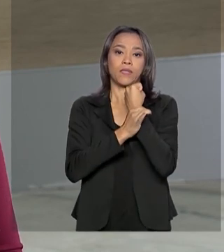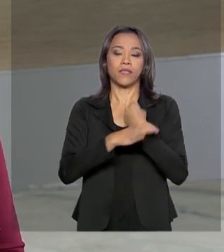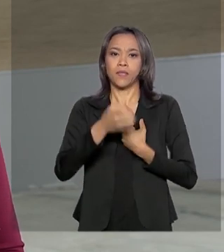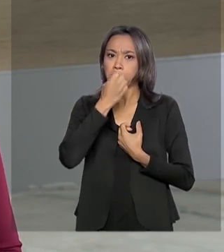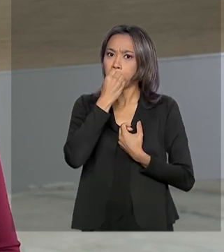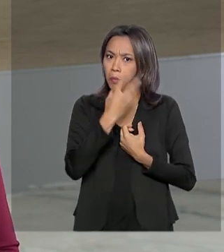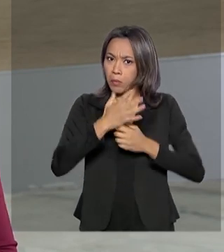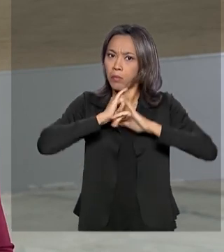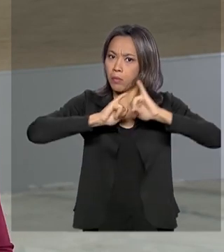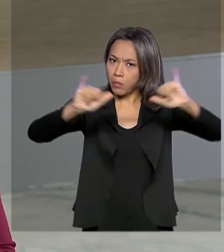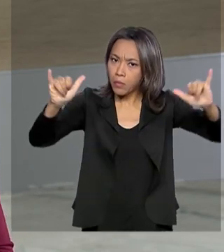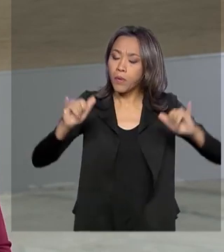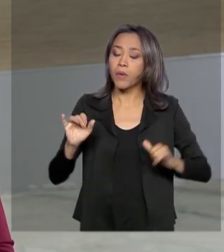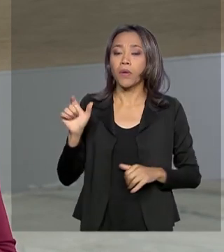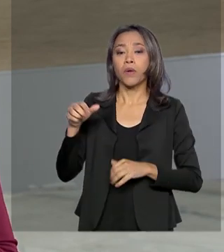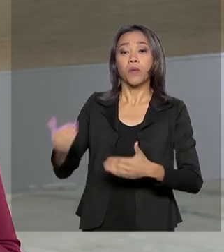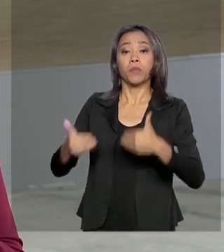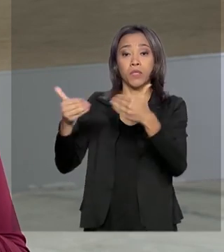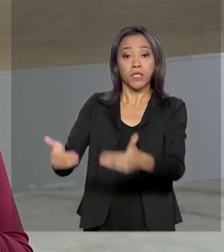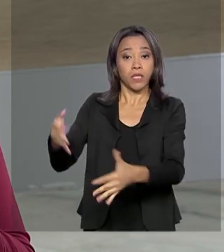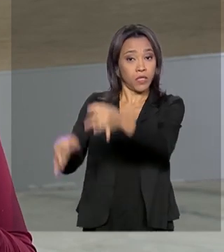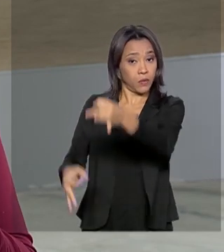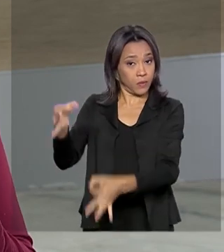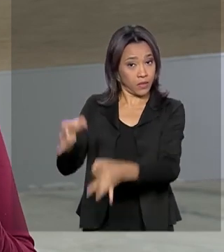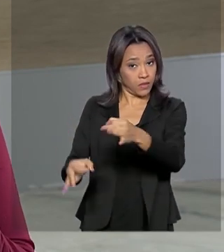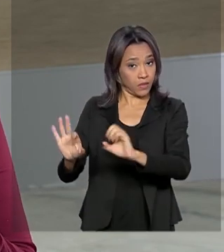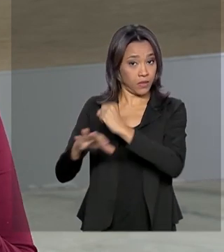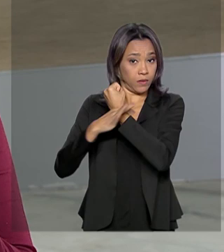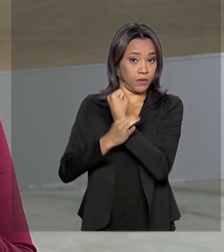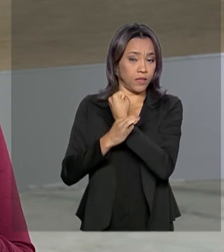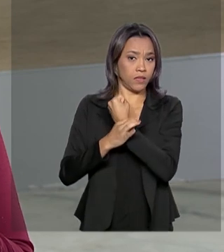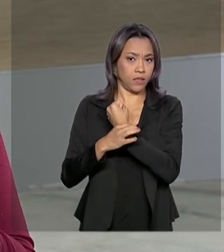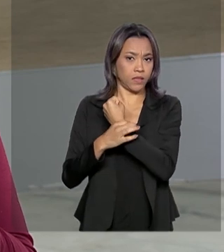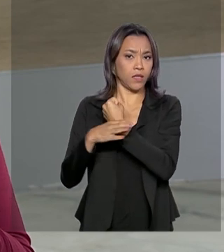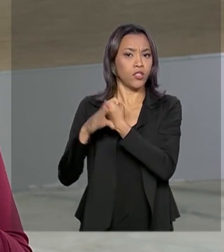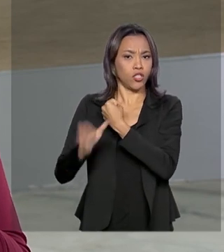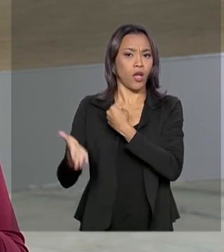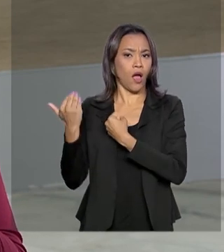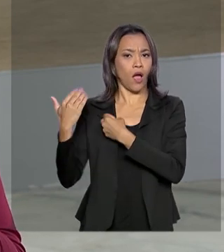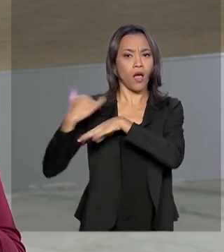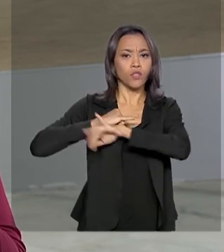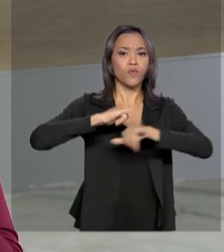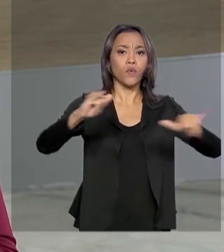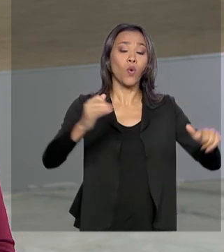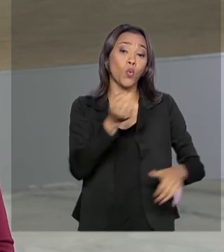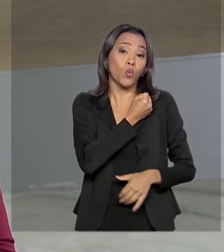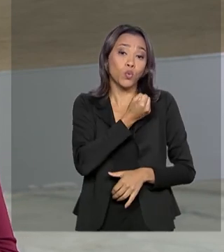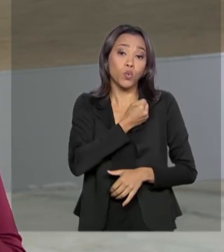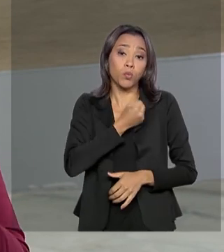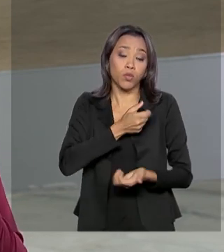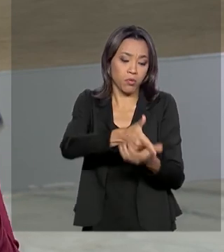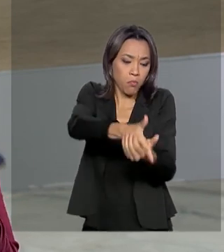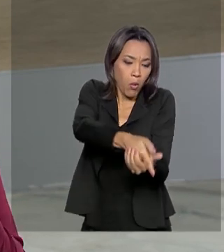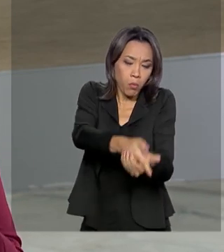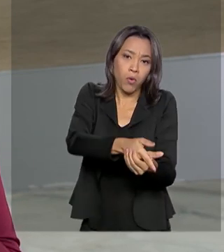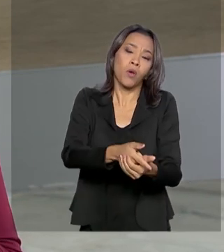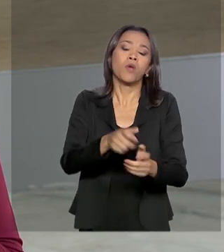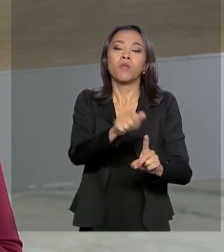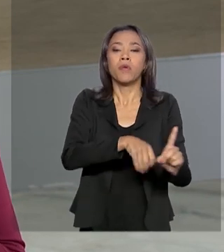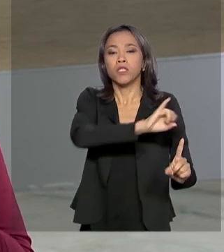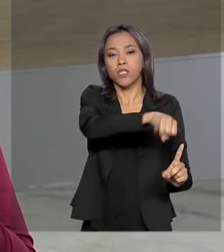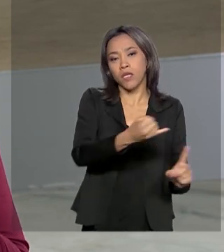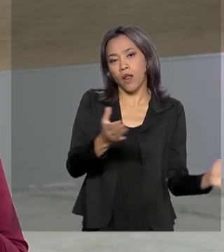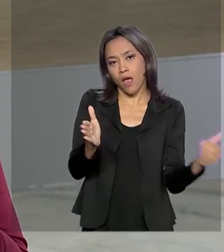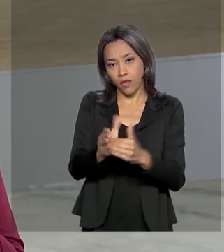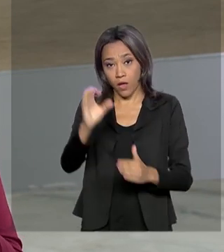notícia. O Ministério da Justiça e Segurança Pública confirmou, divulgou, o número de homicídios no ano passado, entre janeiro e outubro do